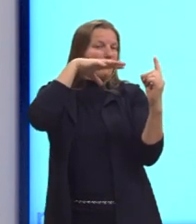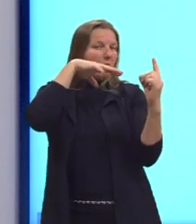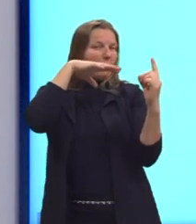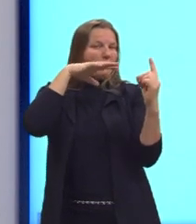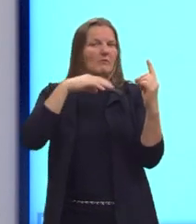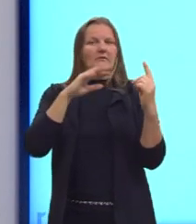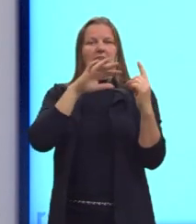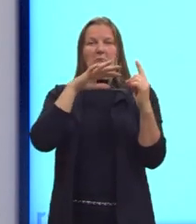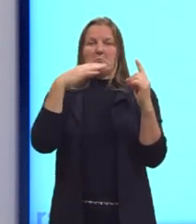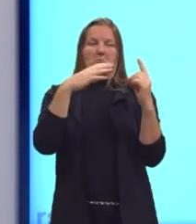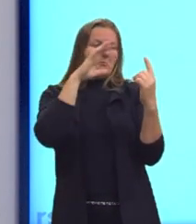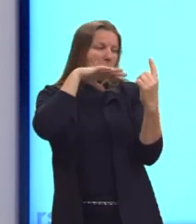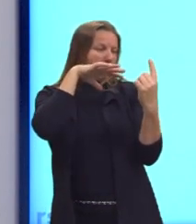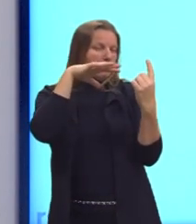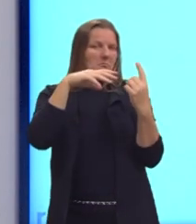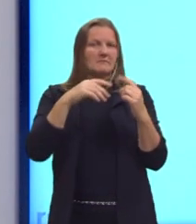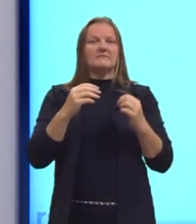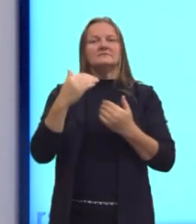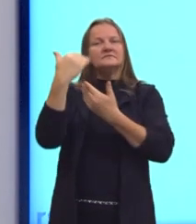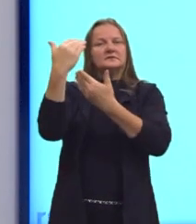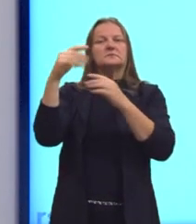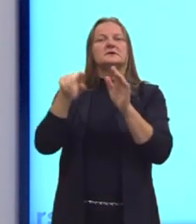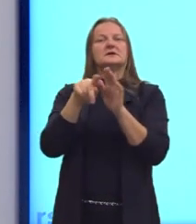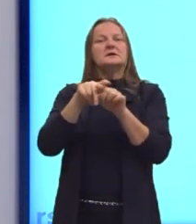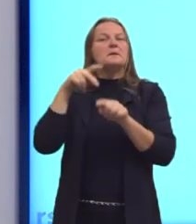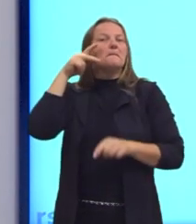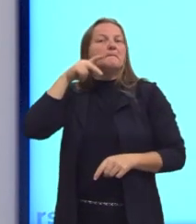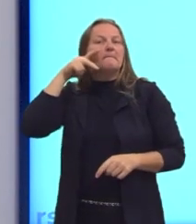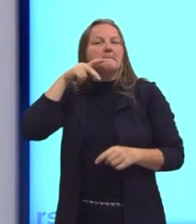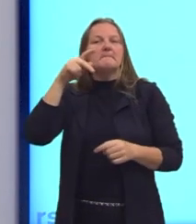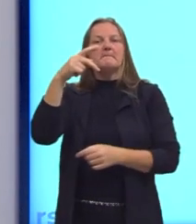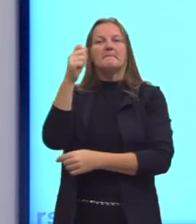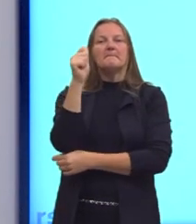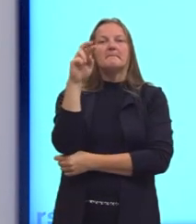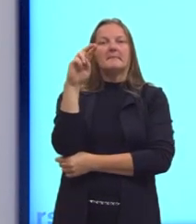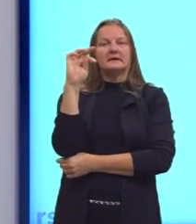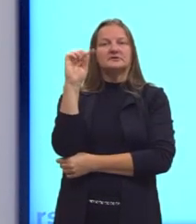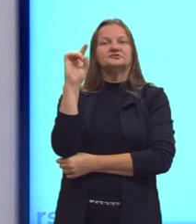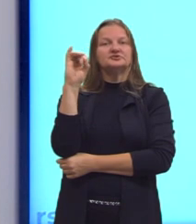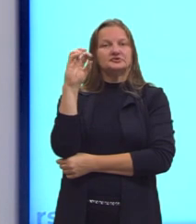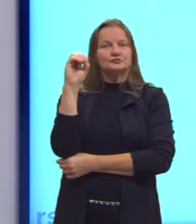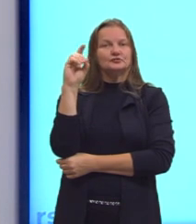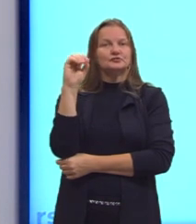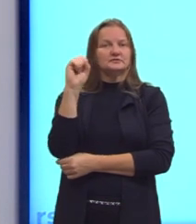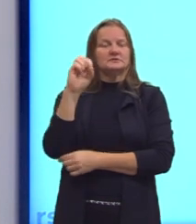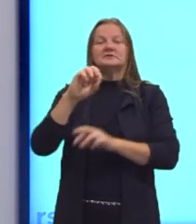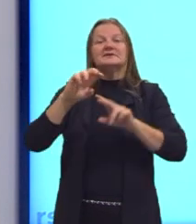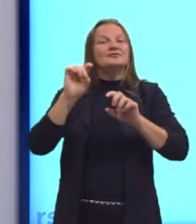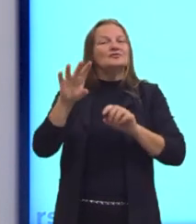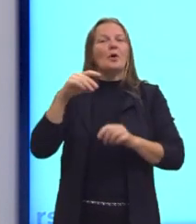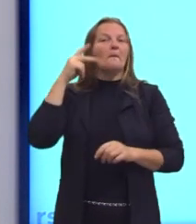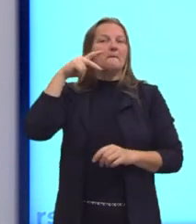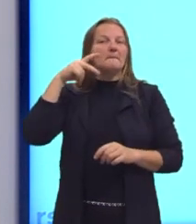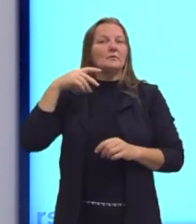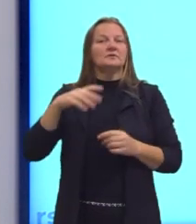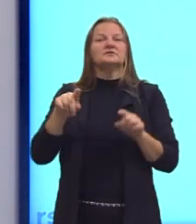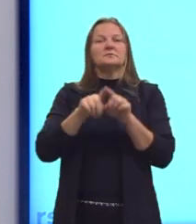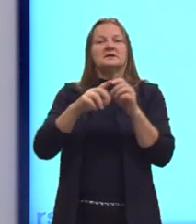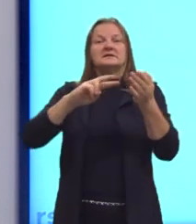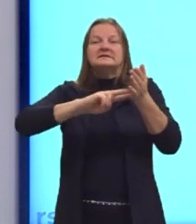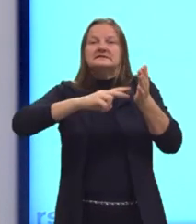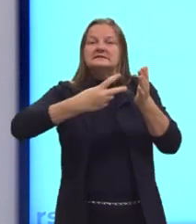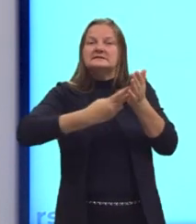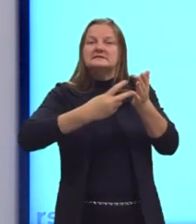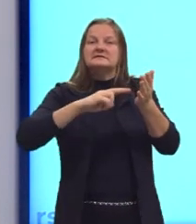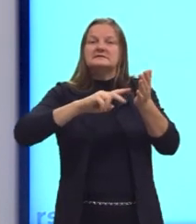a uma estratificação. E também os partidos. Os partidos, não necessariamente políticos, mas também os sindicatos, para o